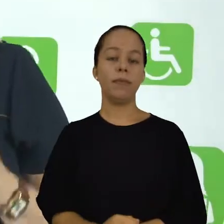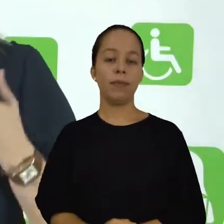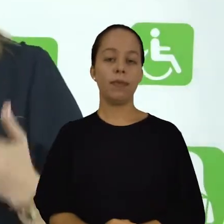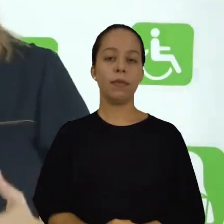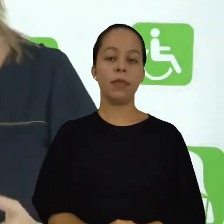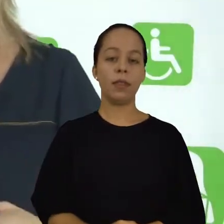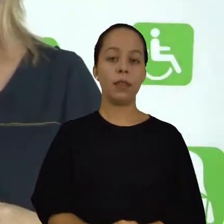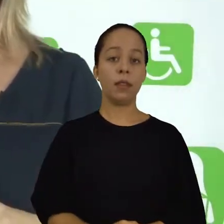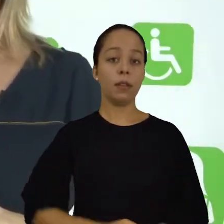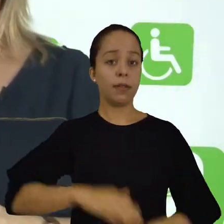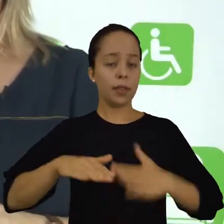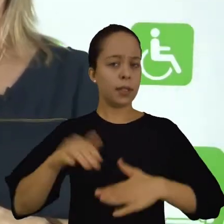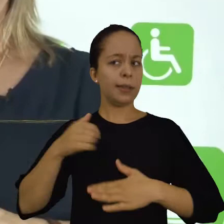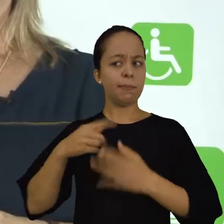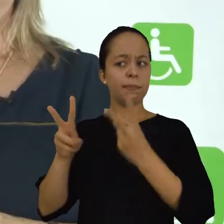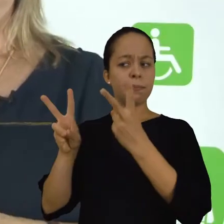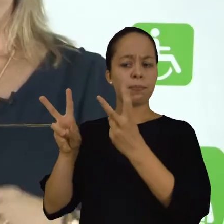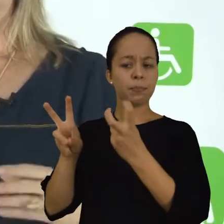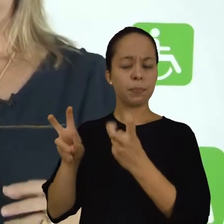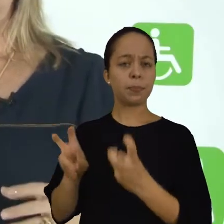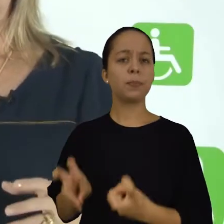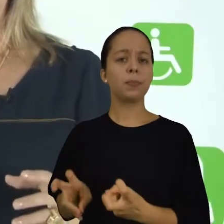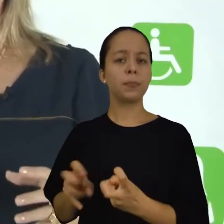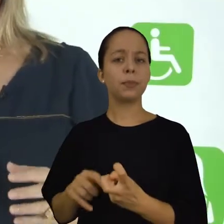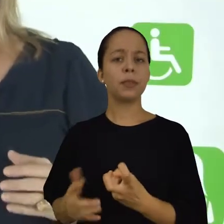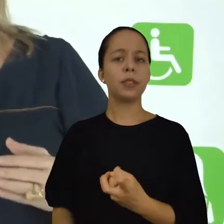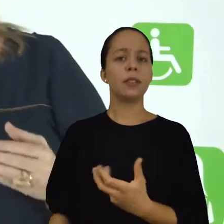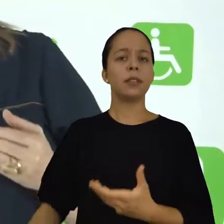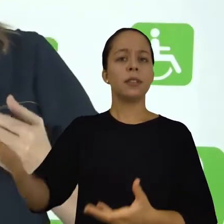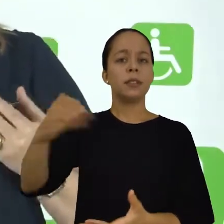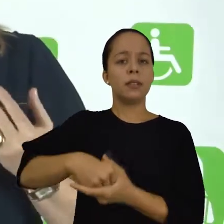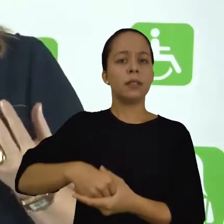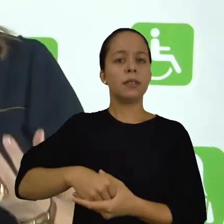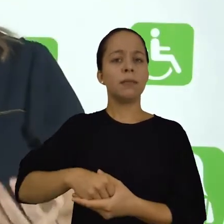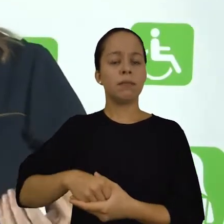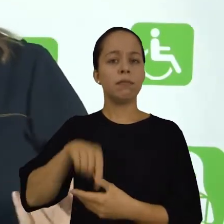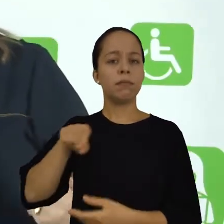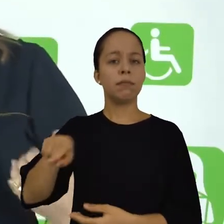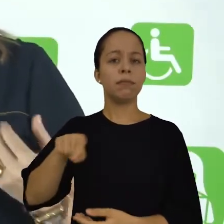e que muitas vezes eu observo que